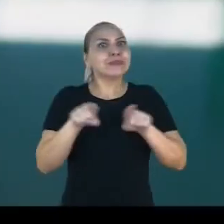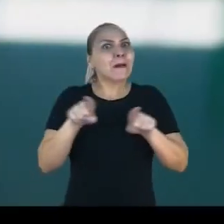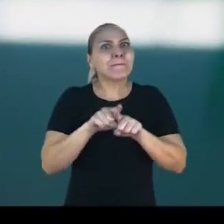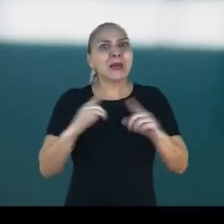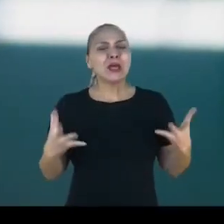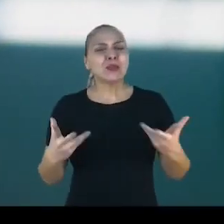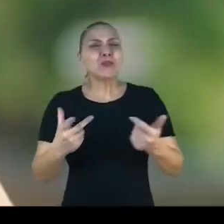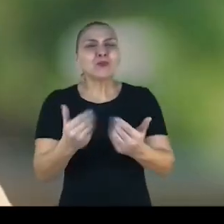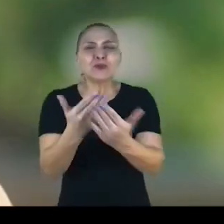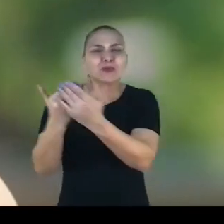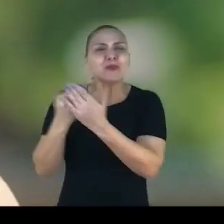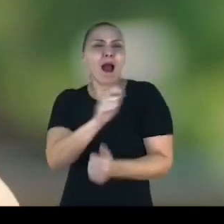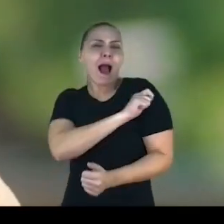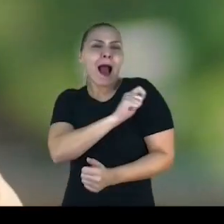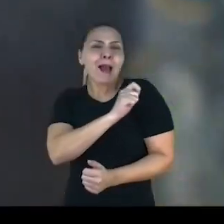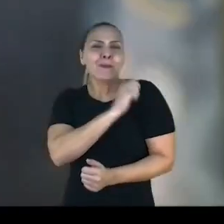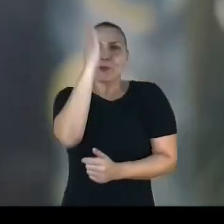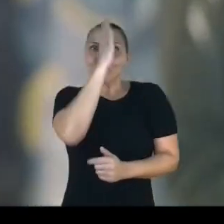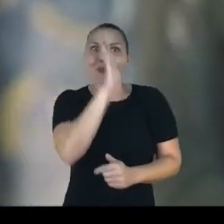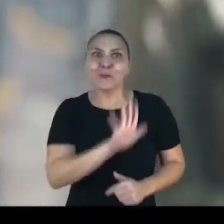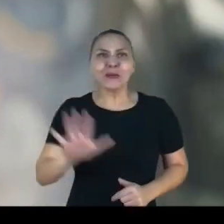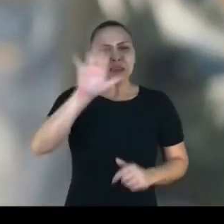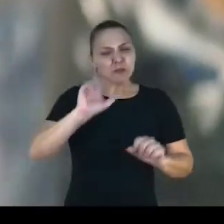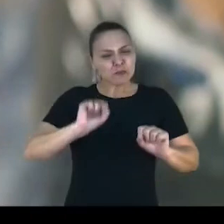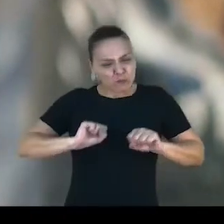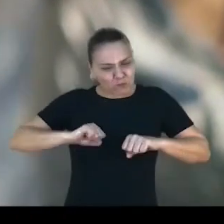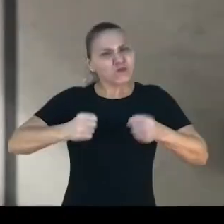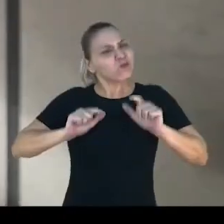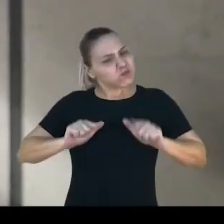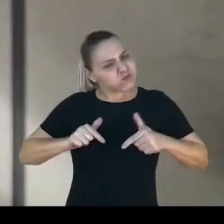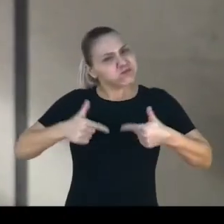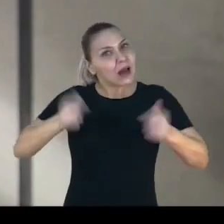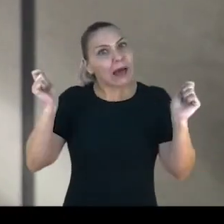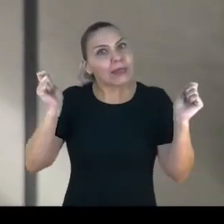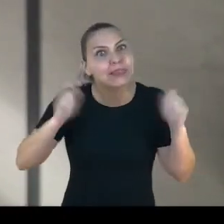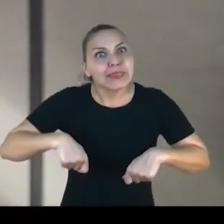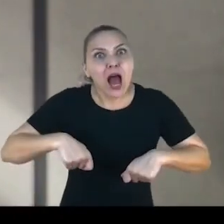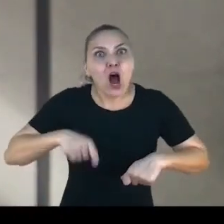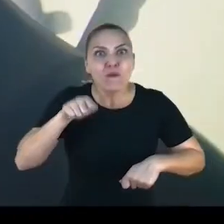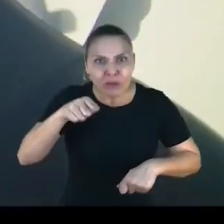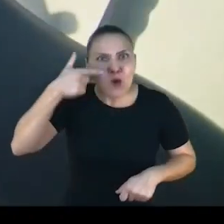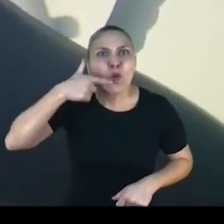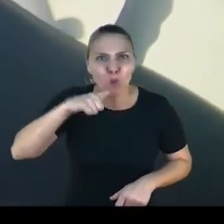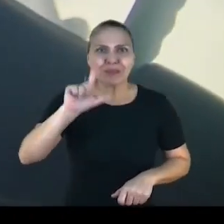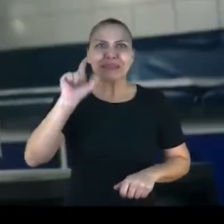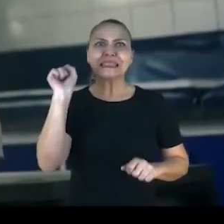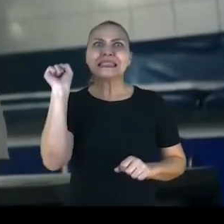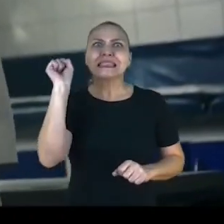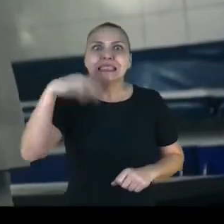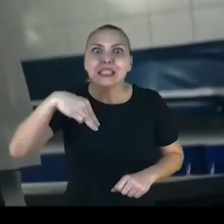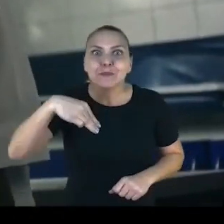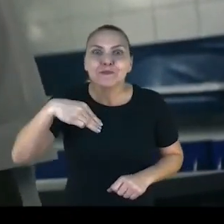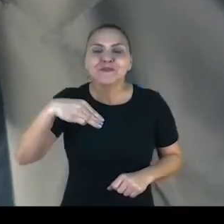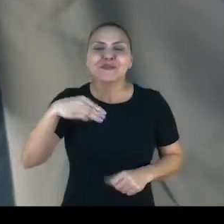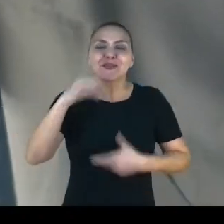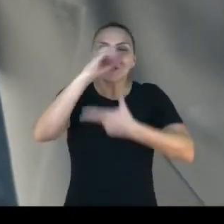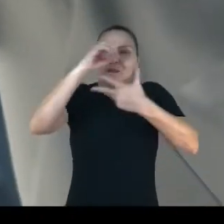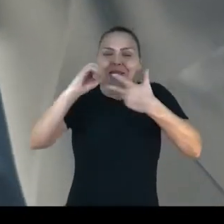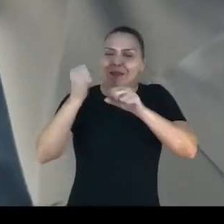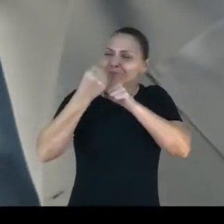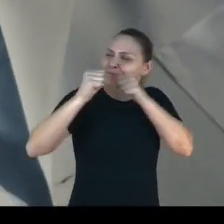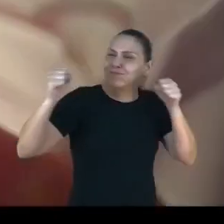os estudantes do Brasil. Se esforça e vai pra cima que você tem capacidade de conseguir. O Enem é grandioso.